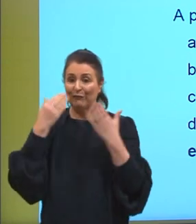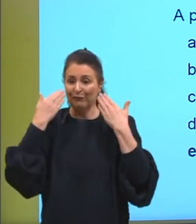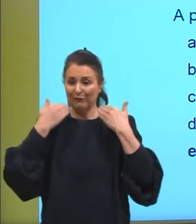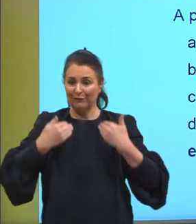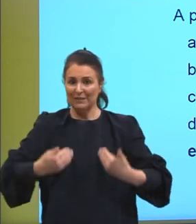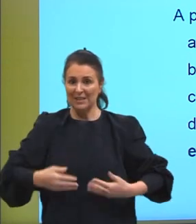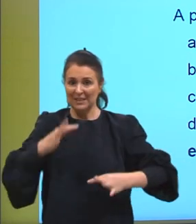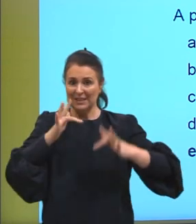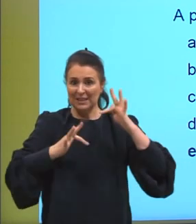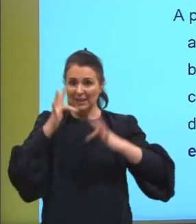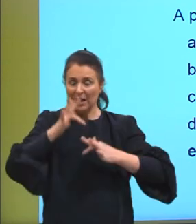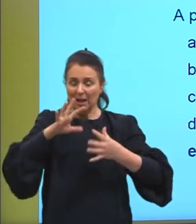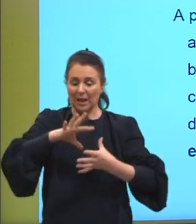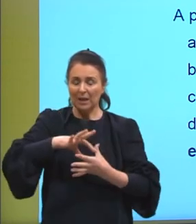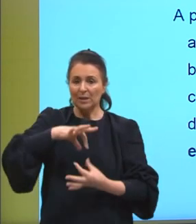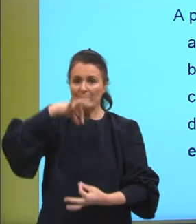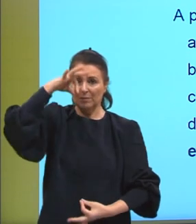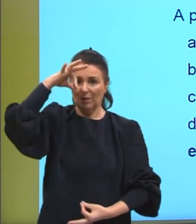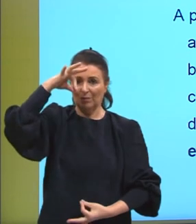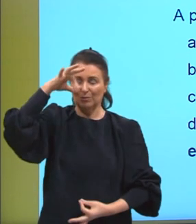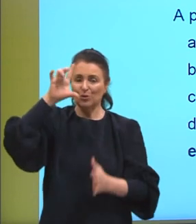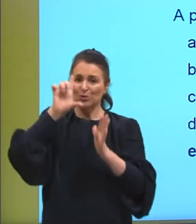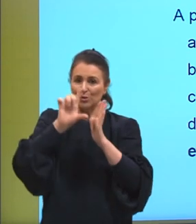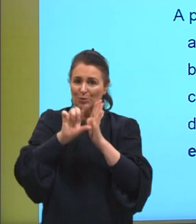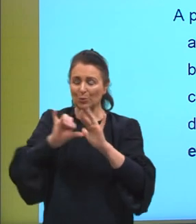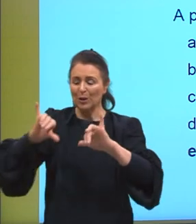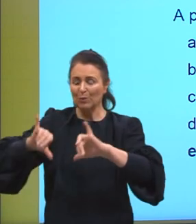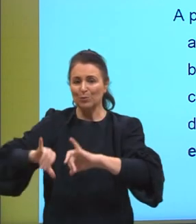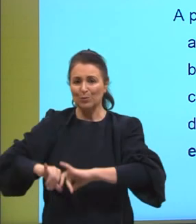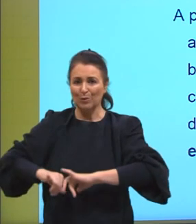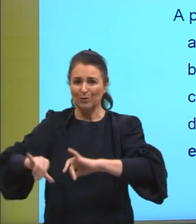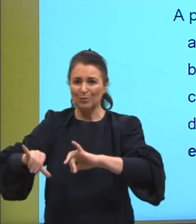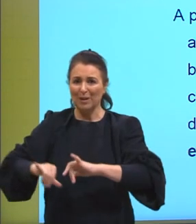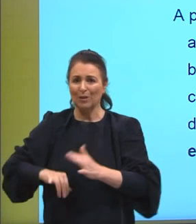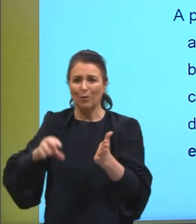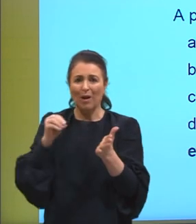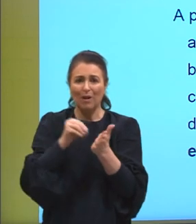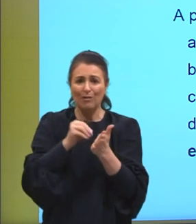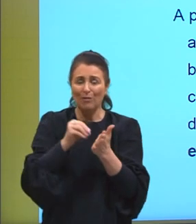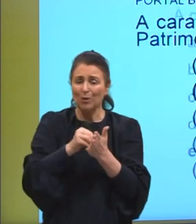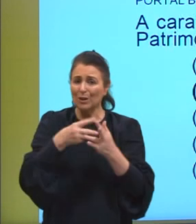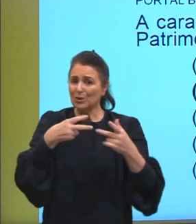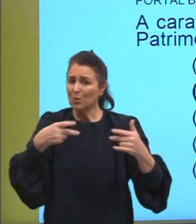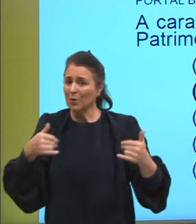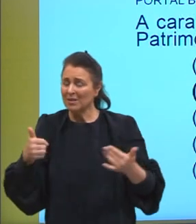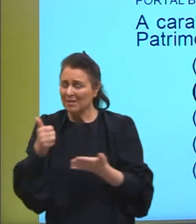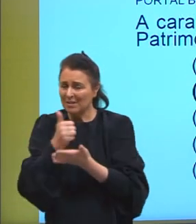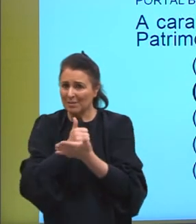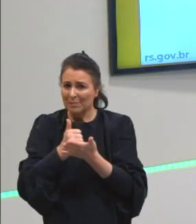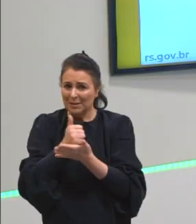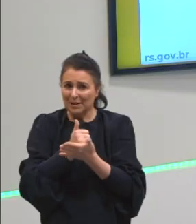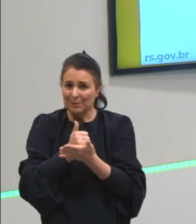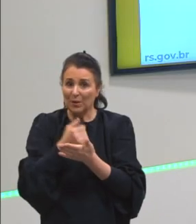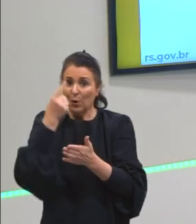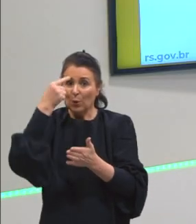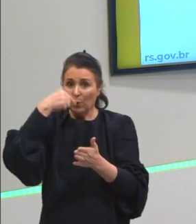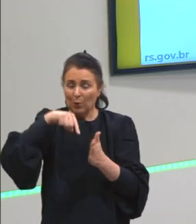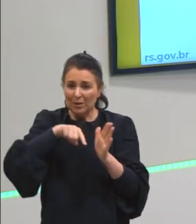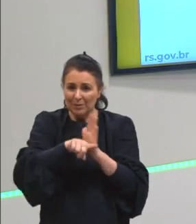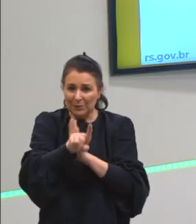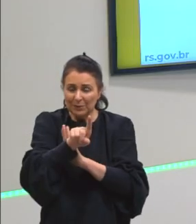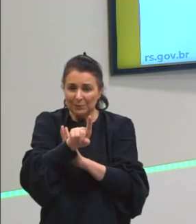minimizar esse sentimento de desamparo que os africanos passavam aqui no Brasil. Outra questão,